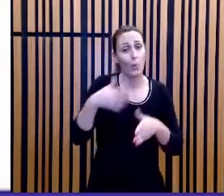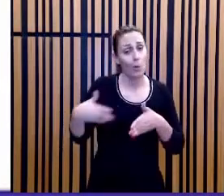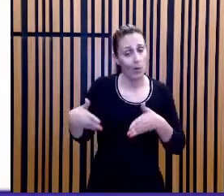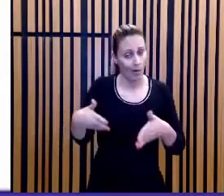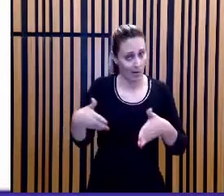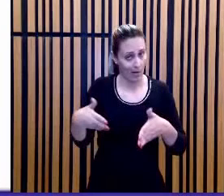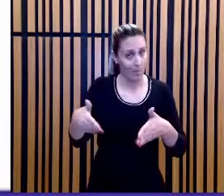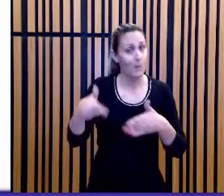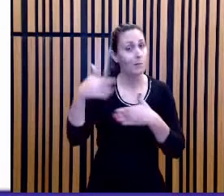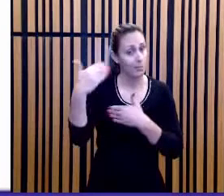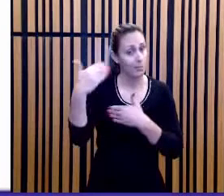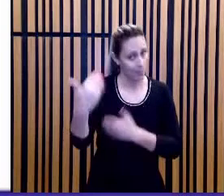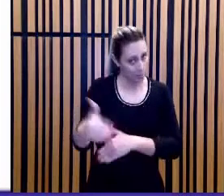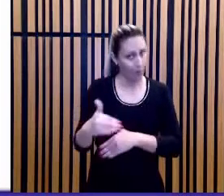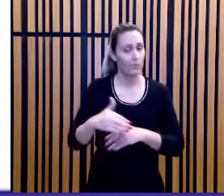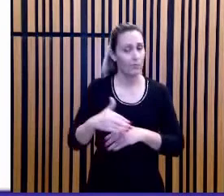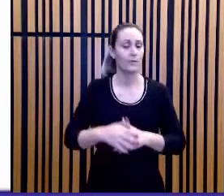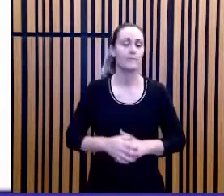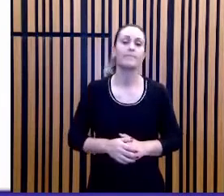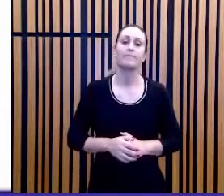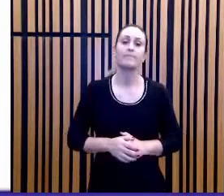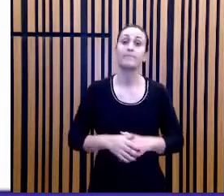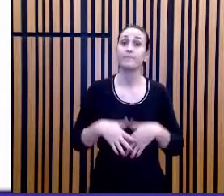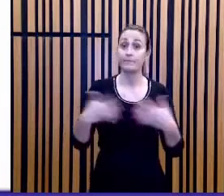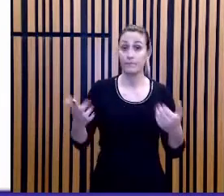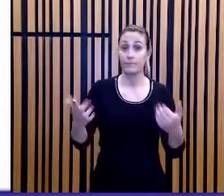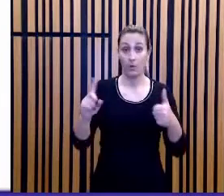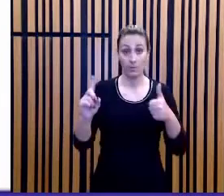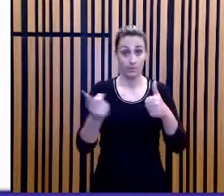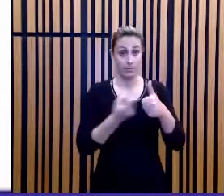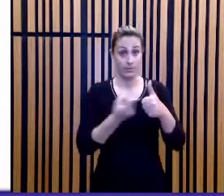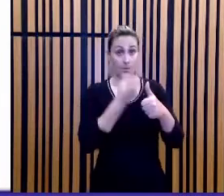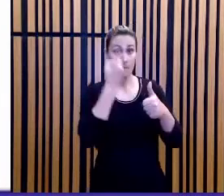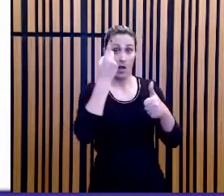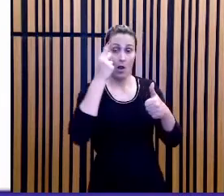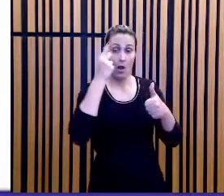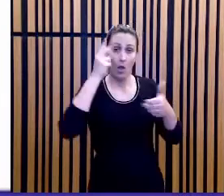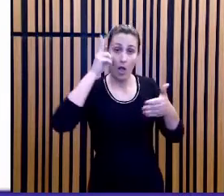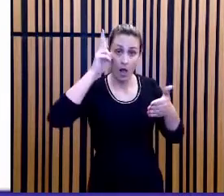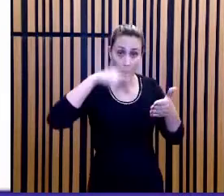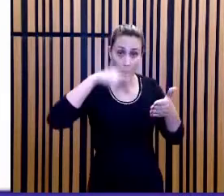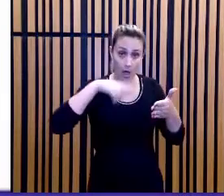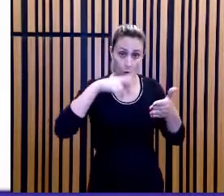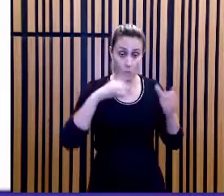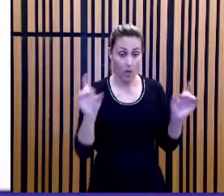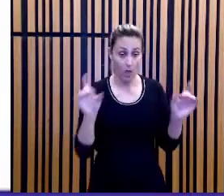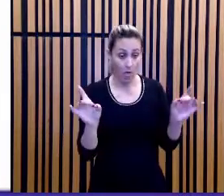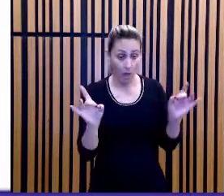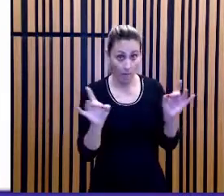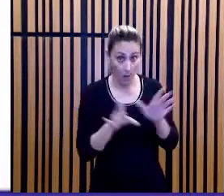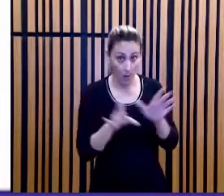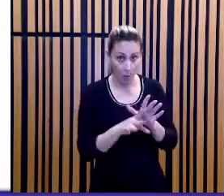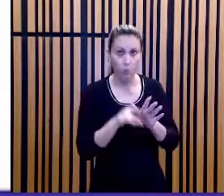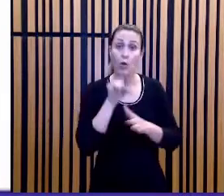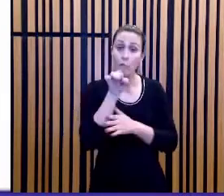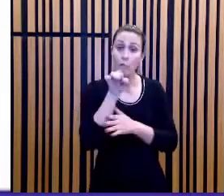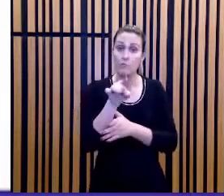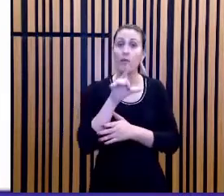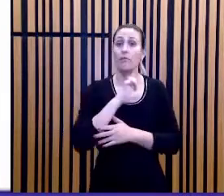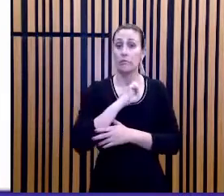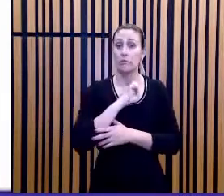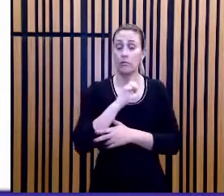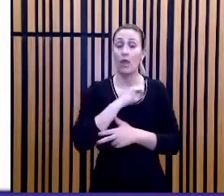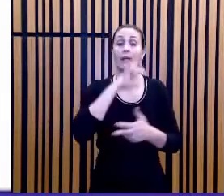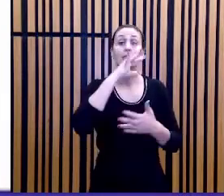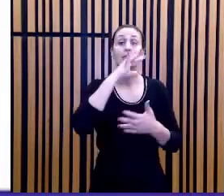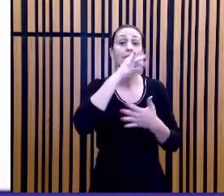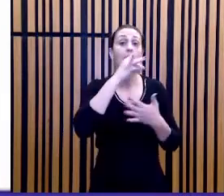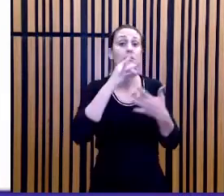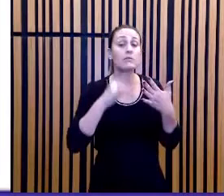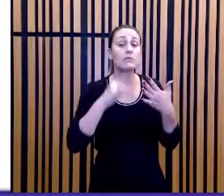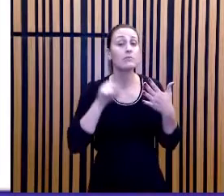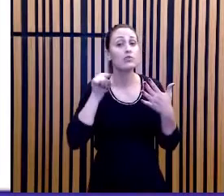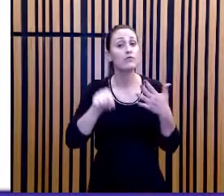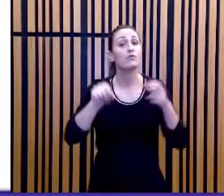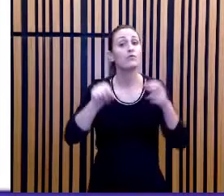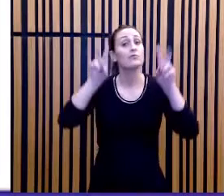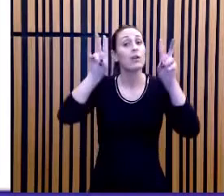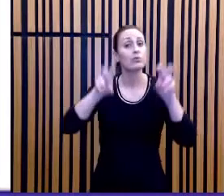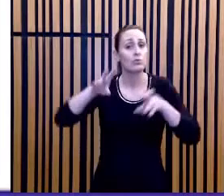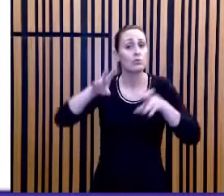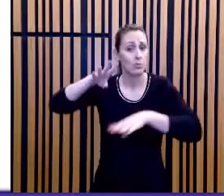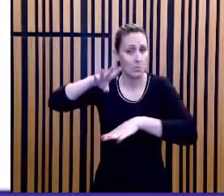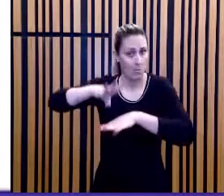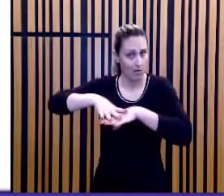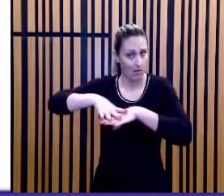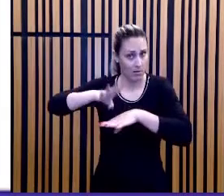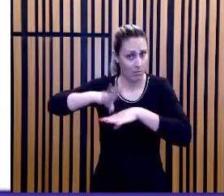Muito bem. Uma vez realizada a sua primeira leitura cuidadosa, você vai ter algumas tarefas, especificamente com relação às questões de matemática. Tá bom?